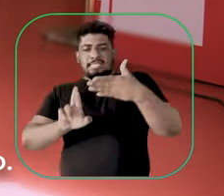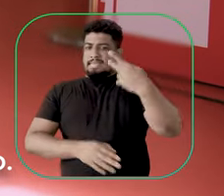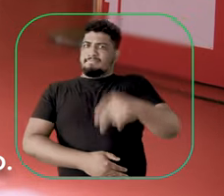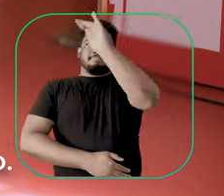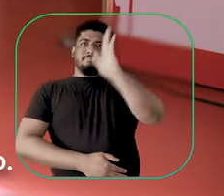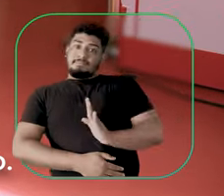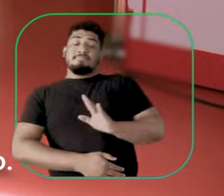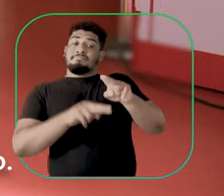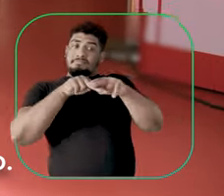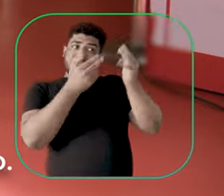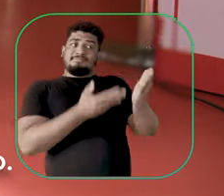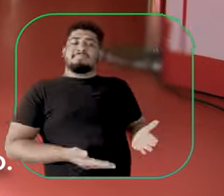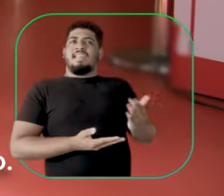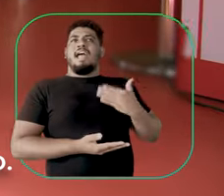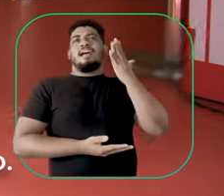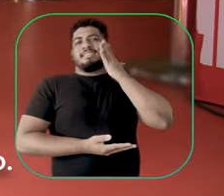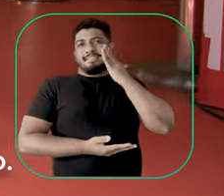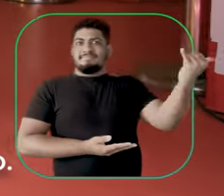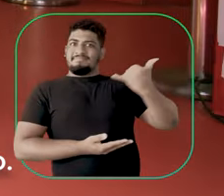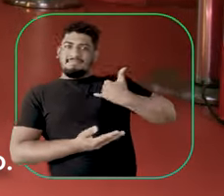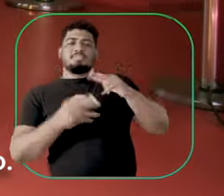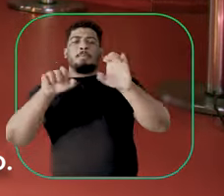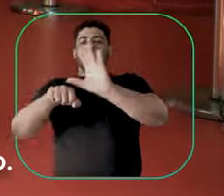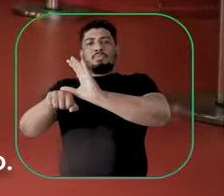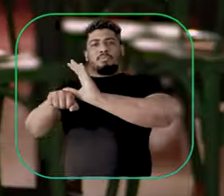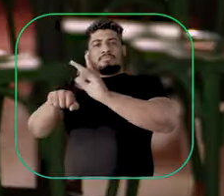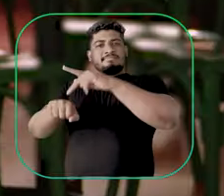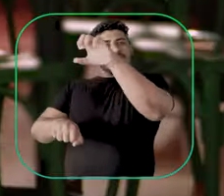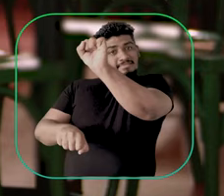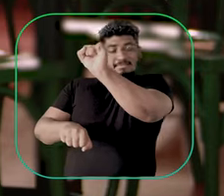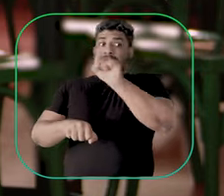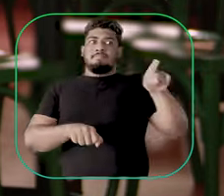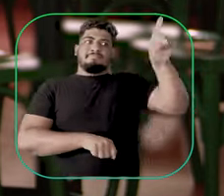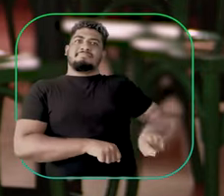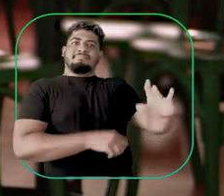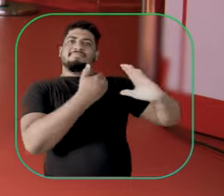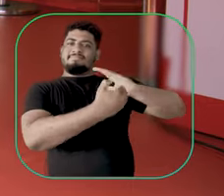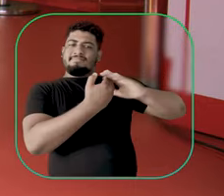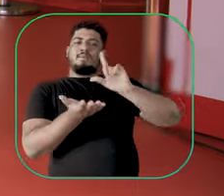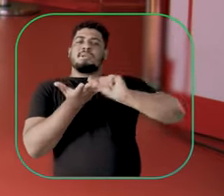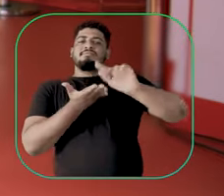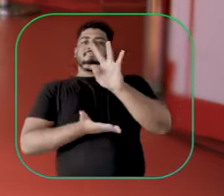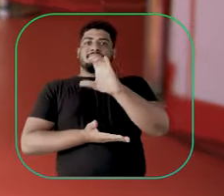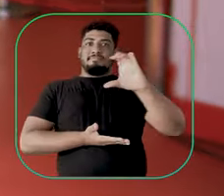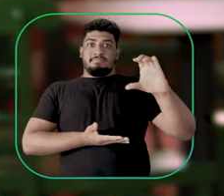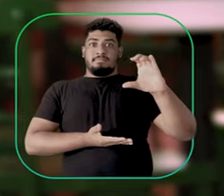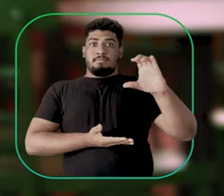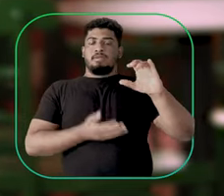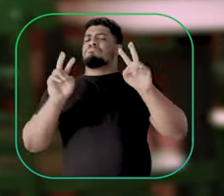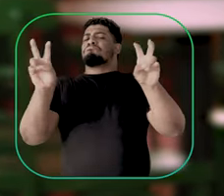através dele que eu fiquei sabendo da especialização. ele acabou sendo meu orientador no artigo do TCC,